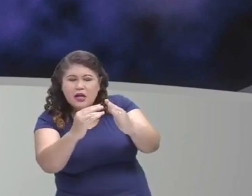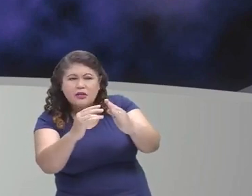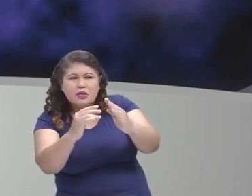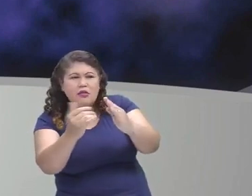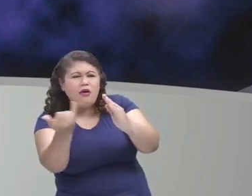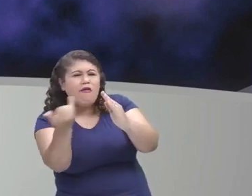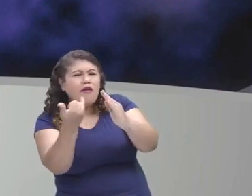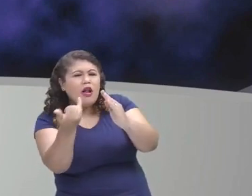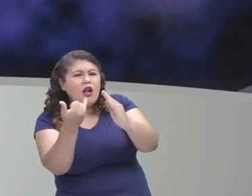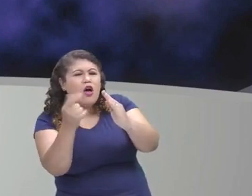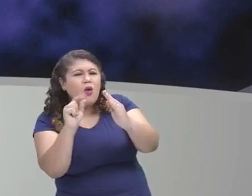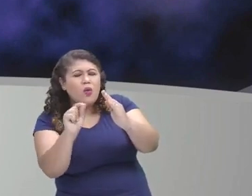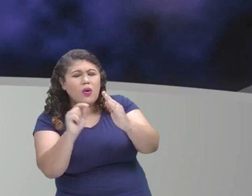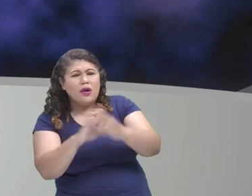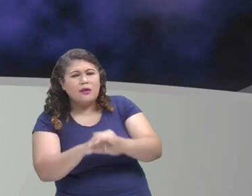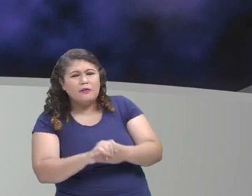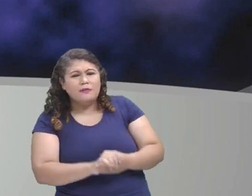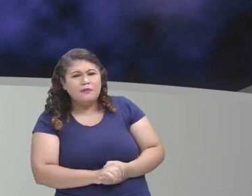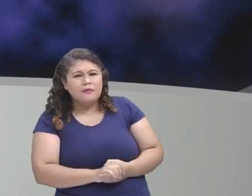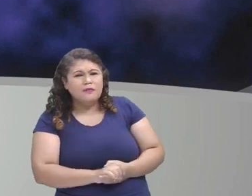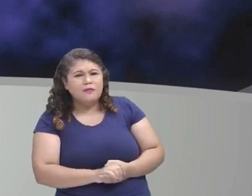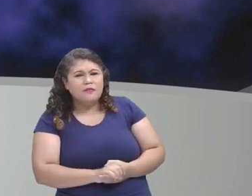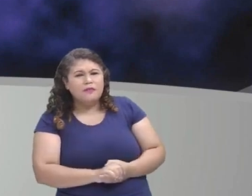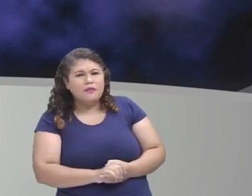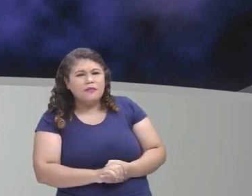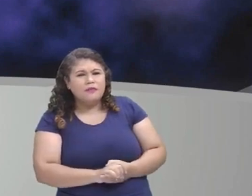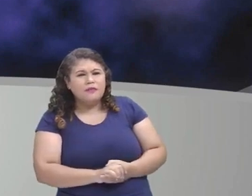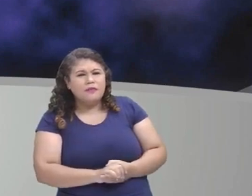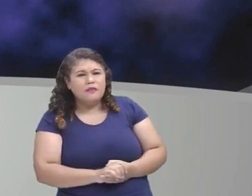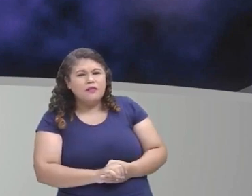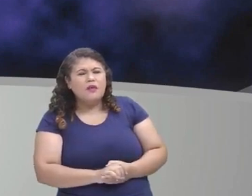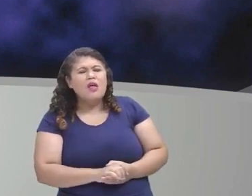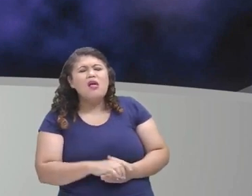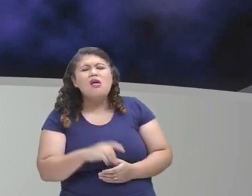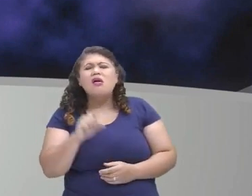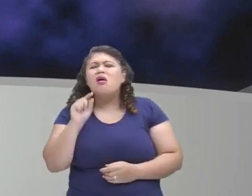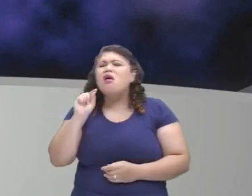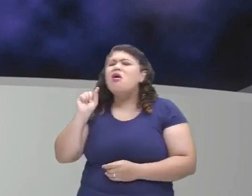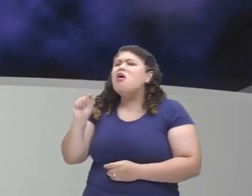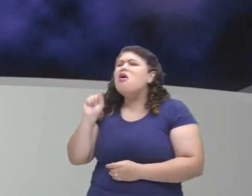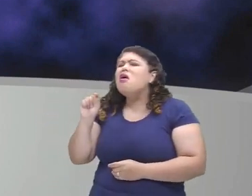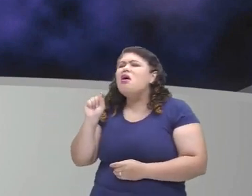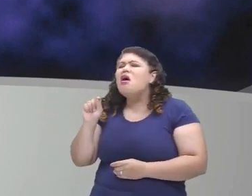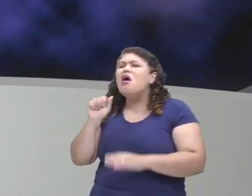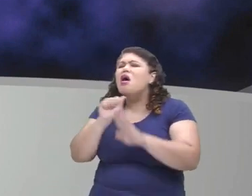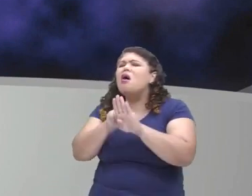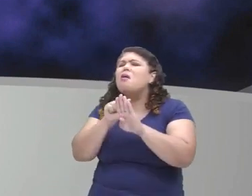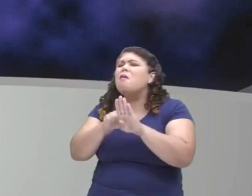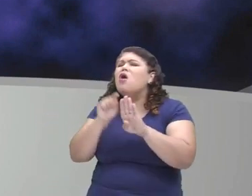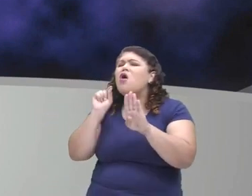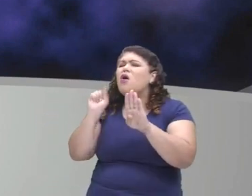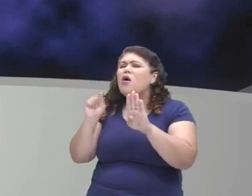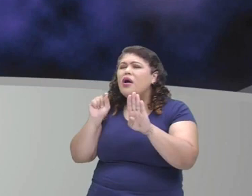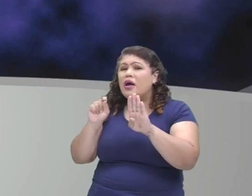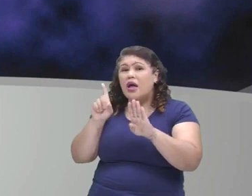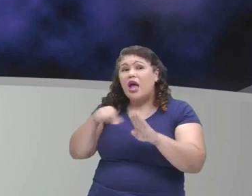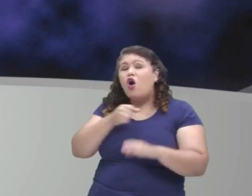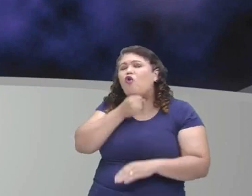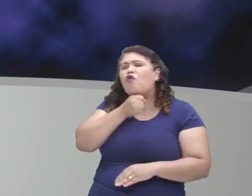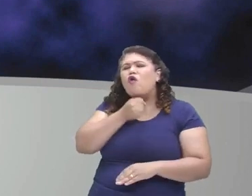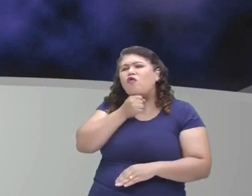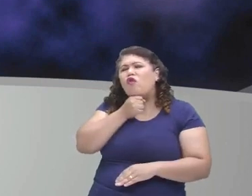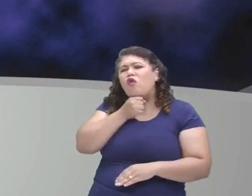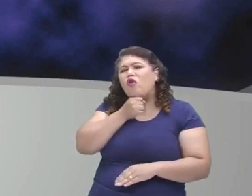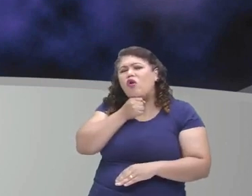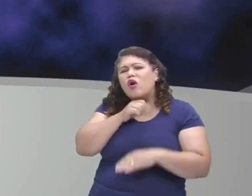casa. Vamos escutar essa voz? Quem é? Isso foi a vovózinha que